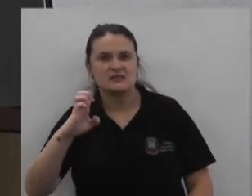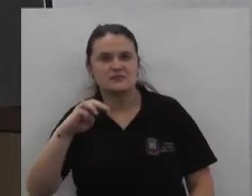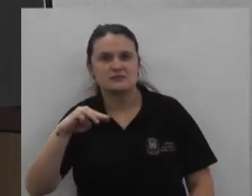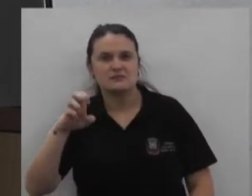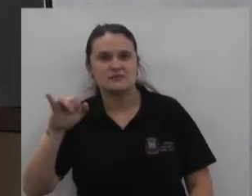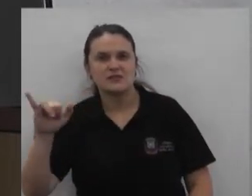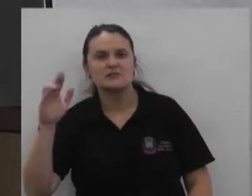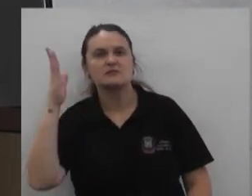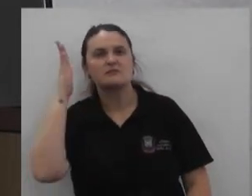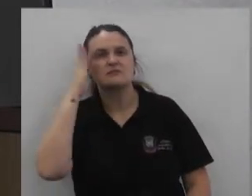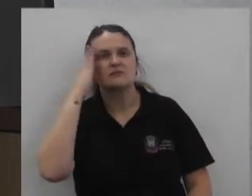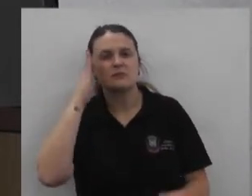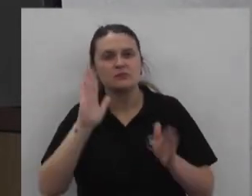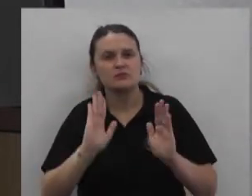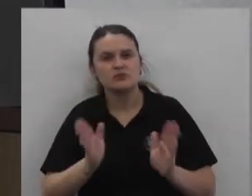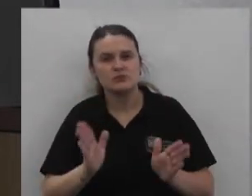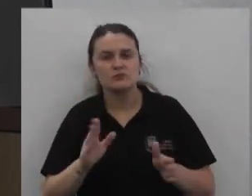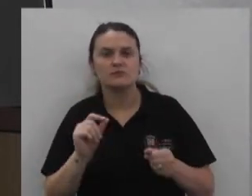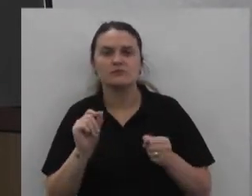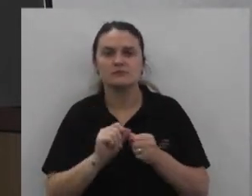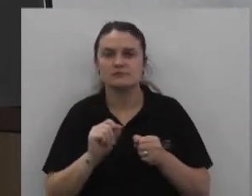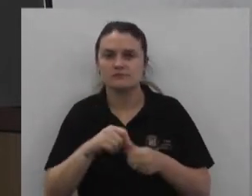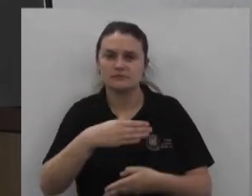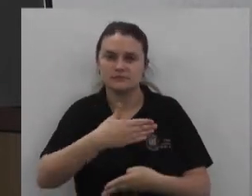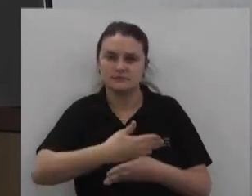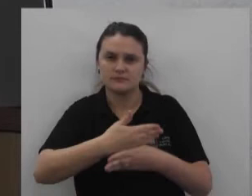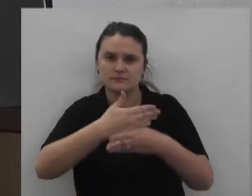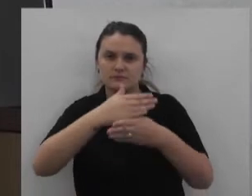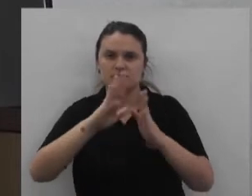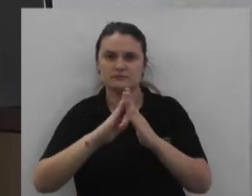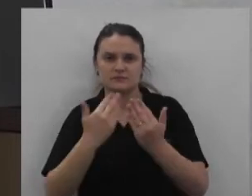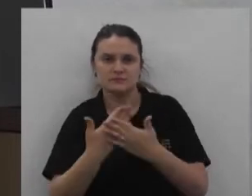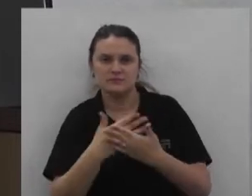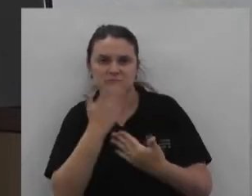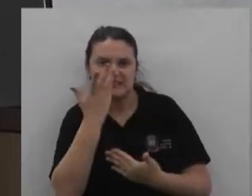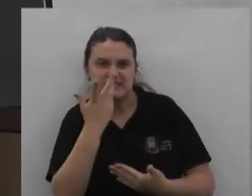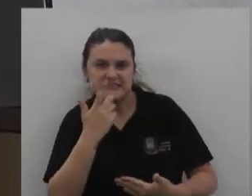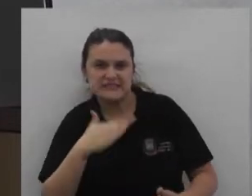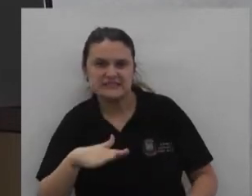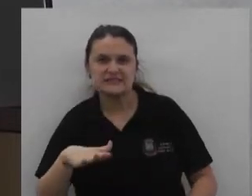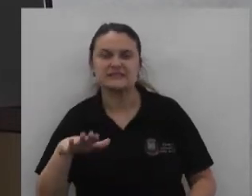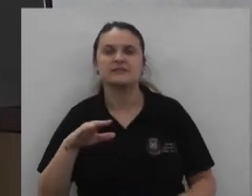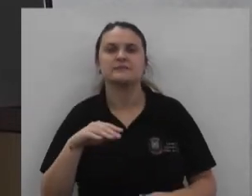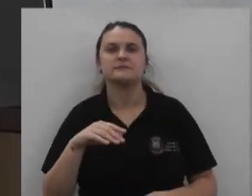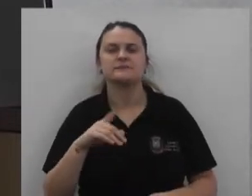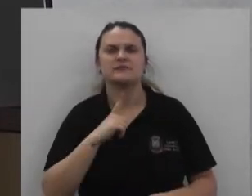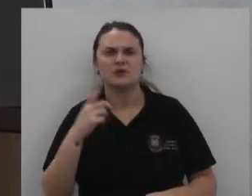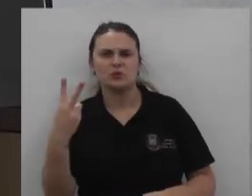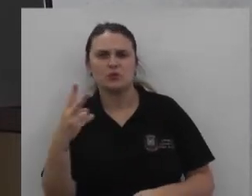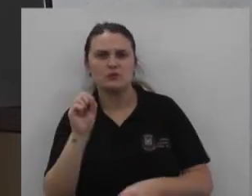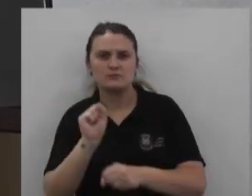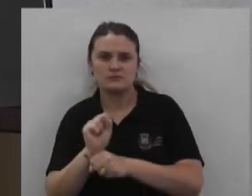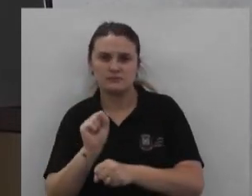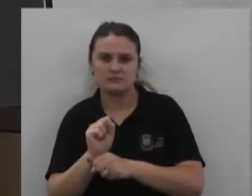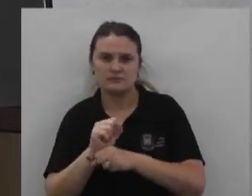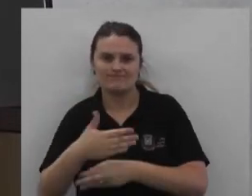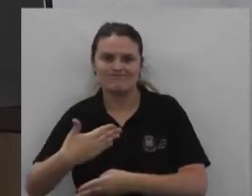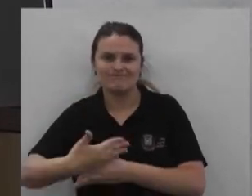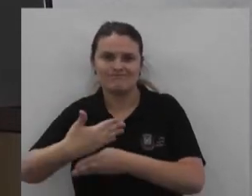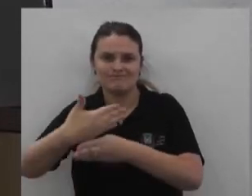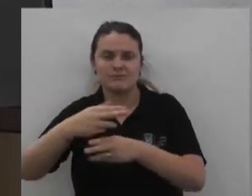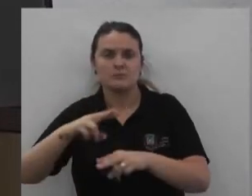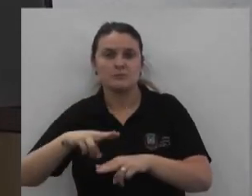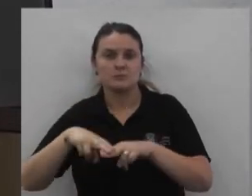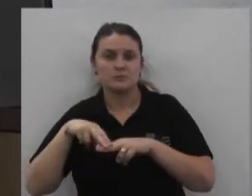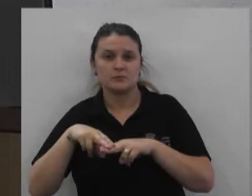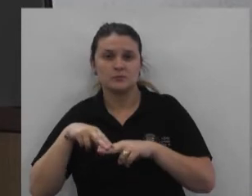ampliação Porque a gente sabe Que hoje Para a gente Fazer a construção De uma creche E temos dois CMEs Que estão parados Por